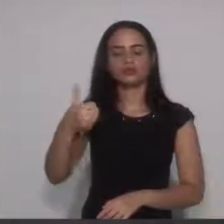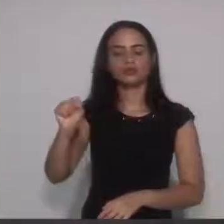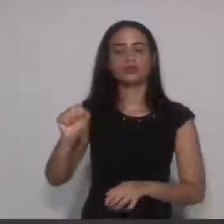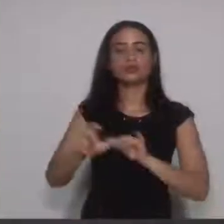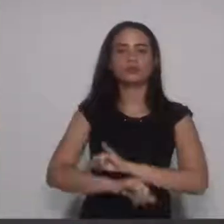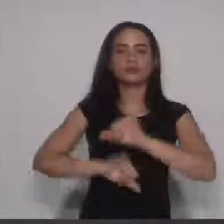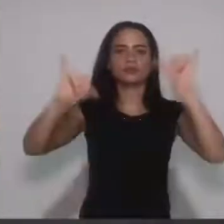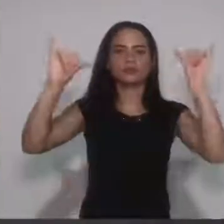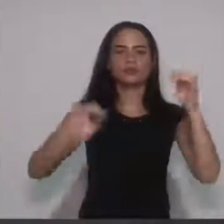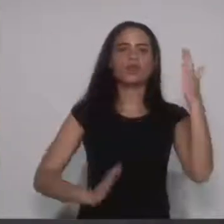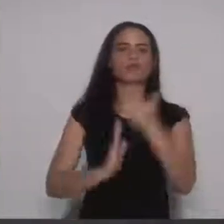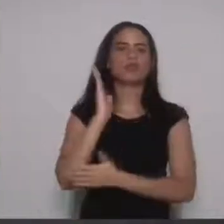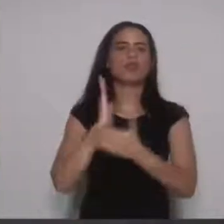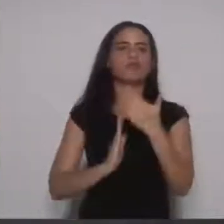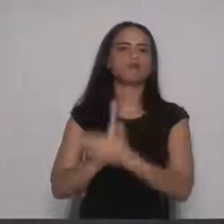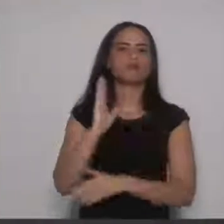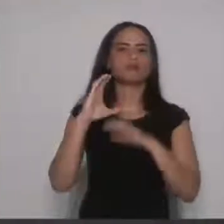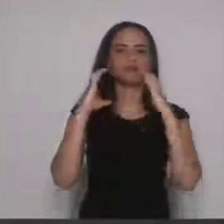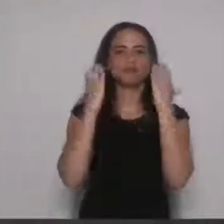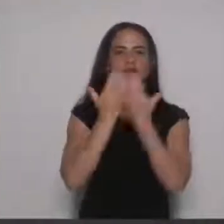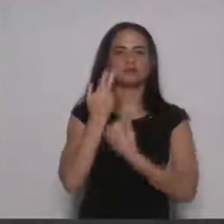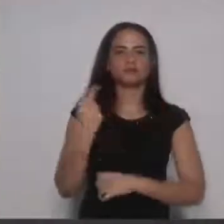aprovo, por esta casa.